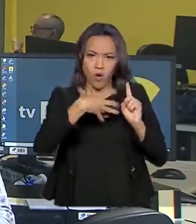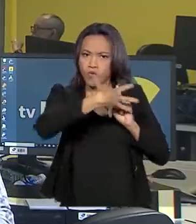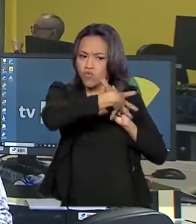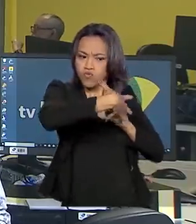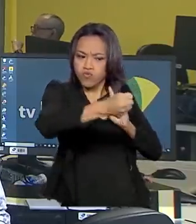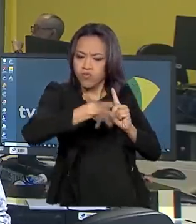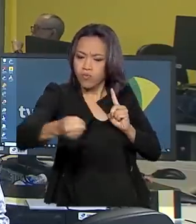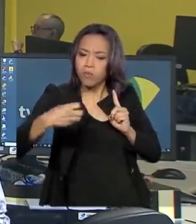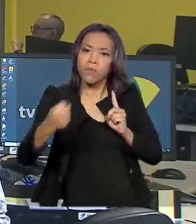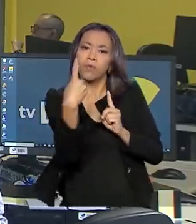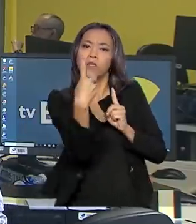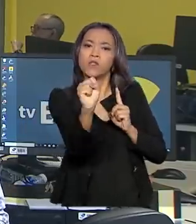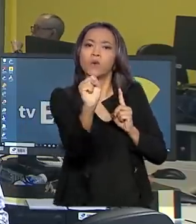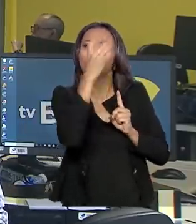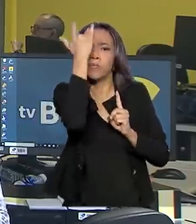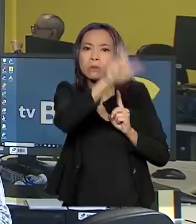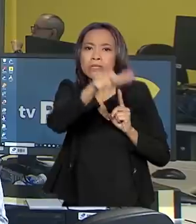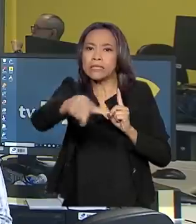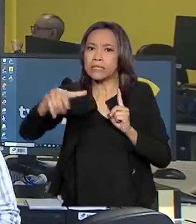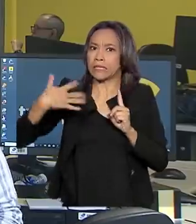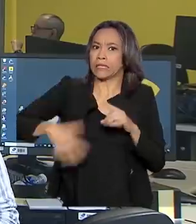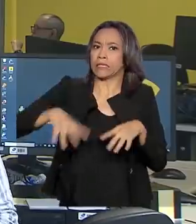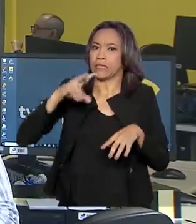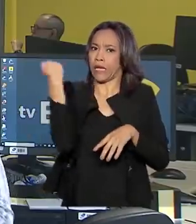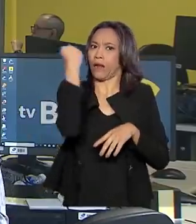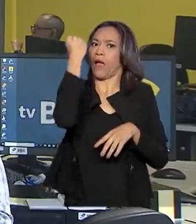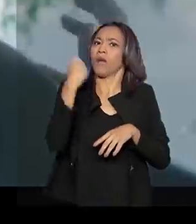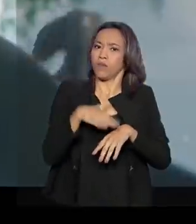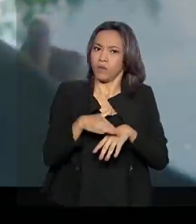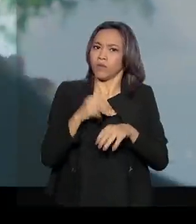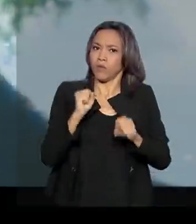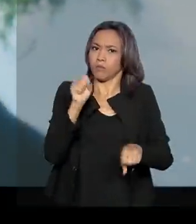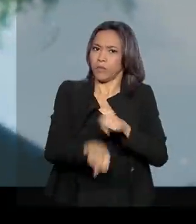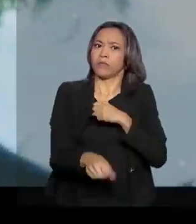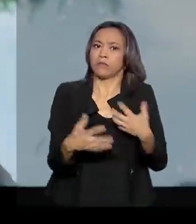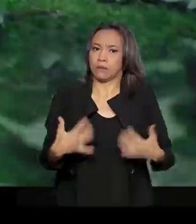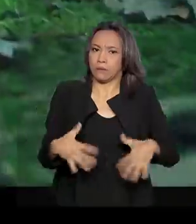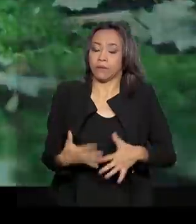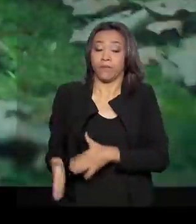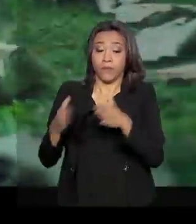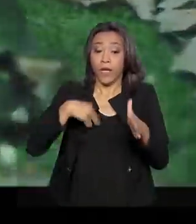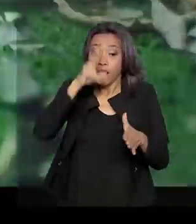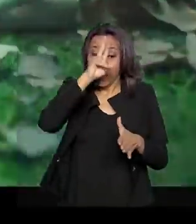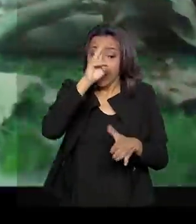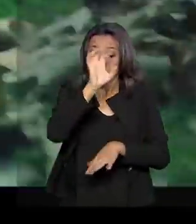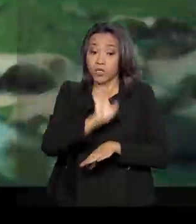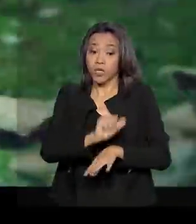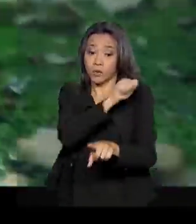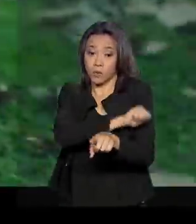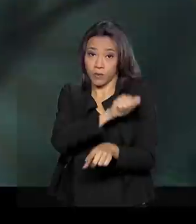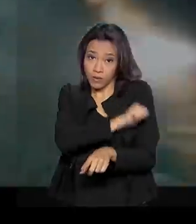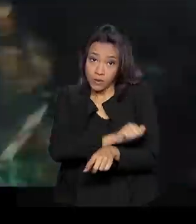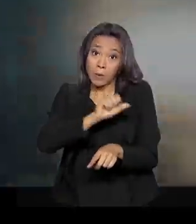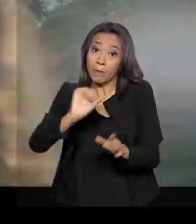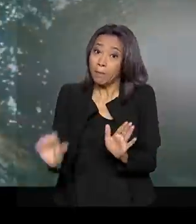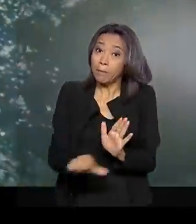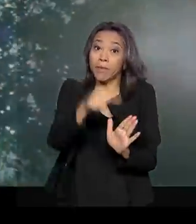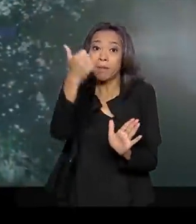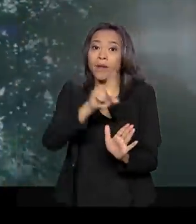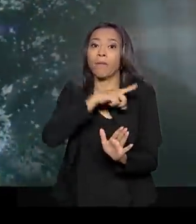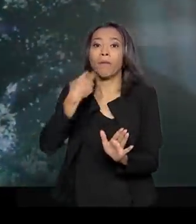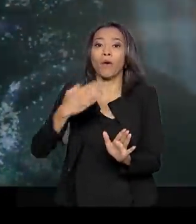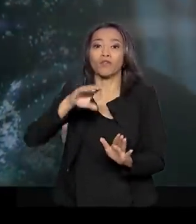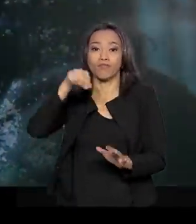18 indivíduos. A doença é grave e pode matar. A gente lembra que o Rio de Janeiro foi o primeiro estado a registrar morte por